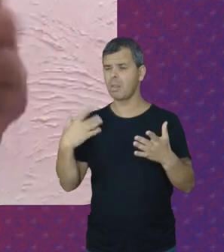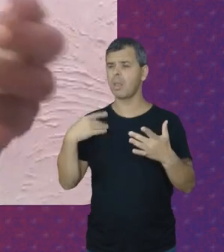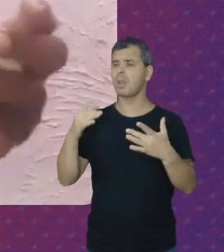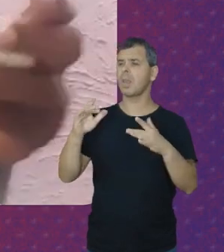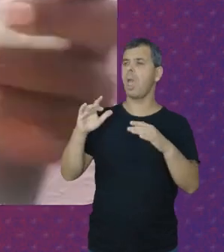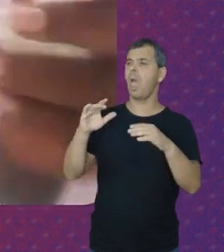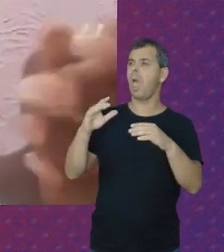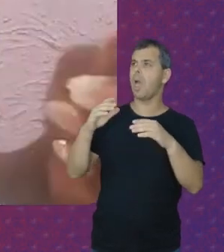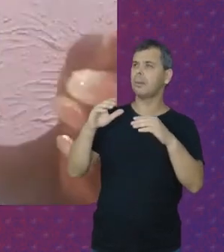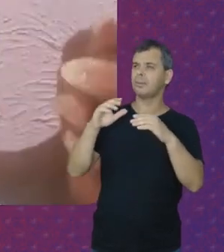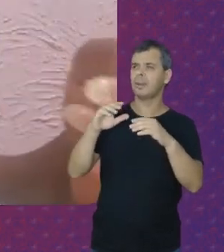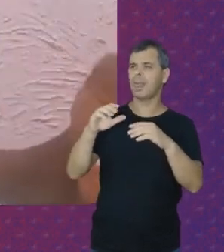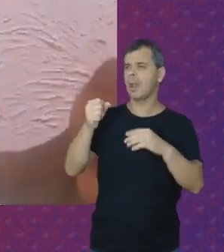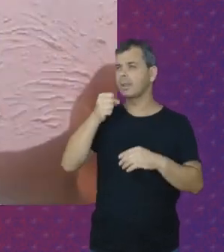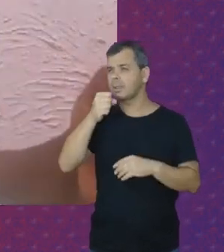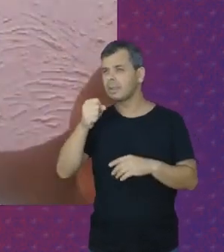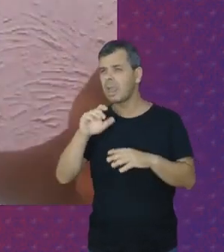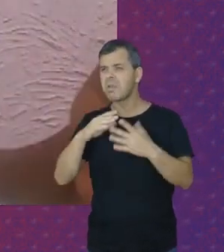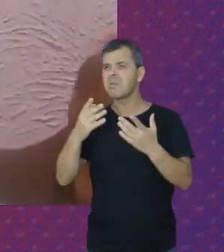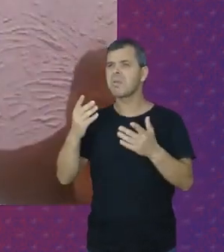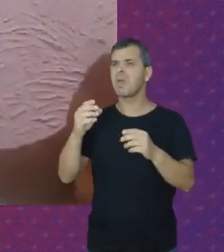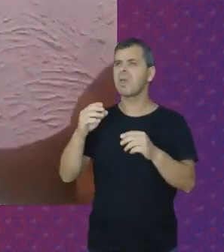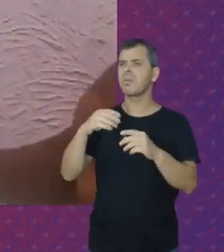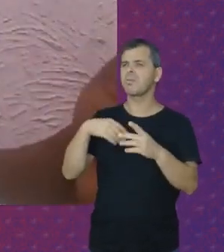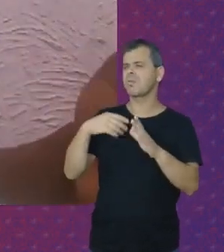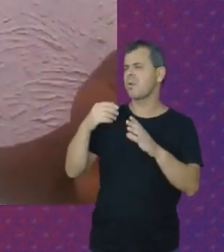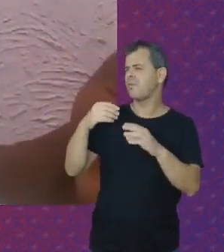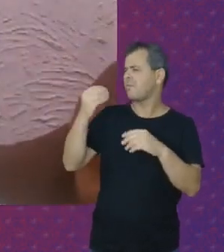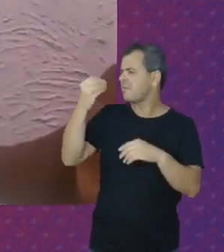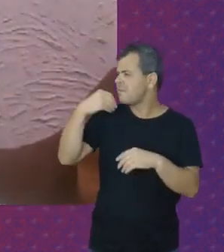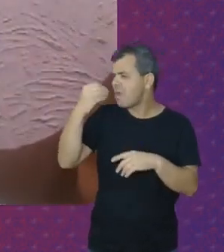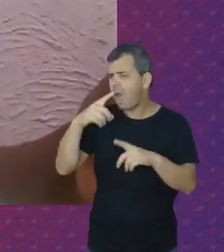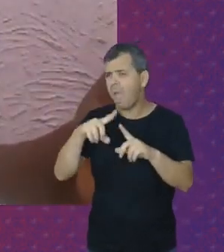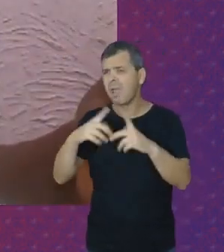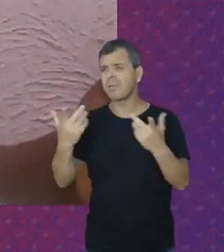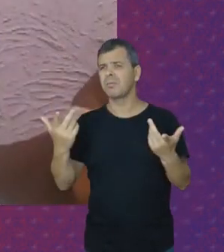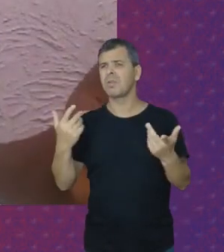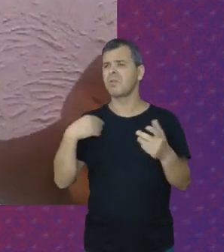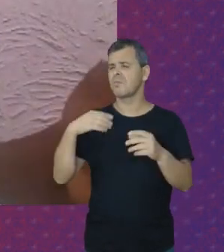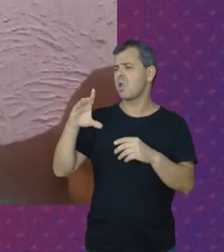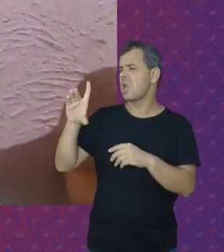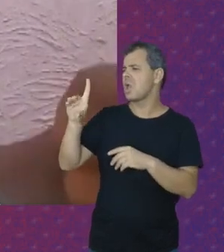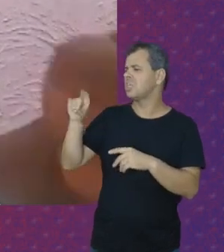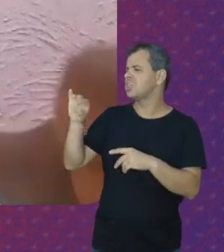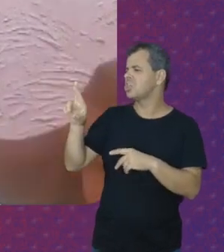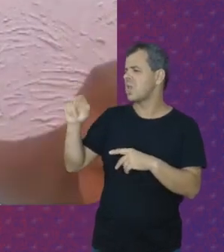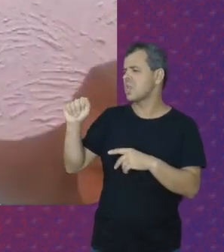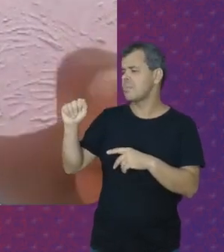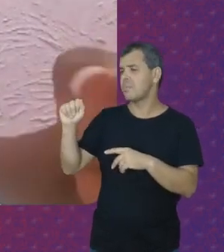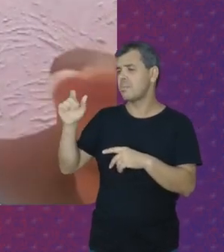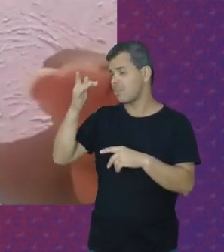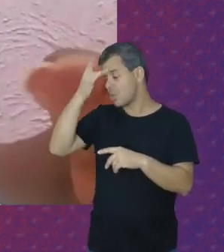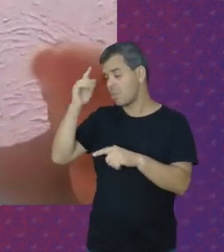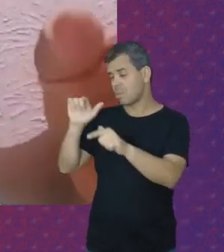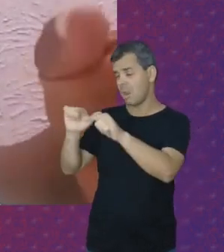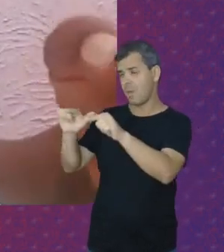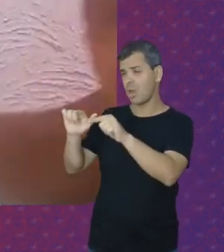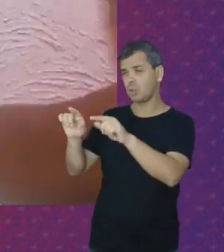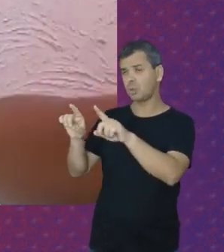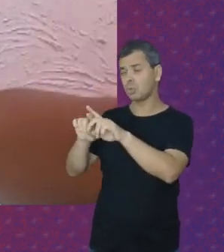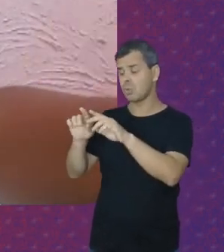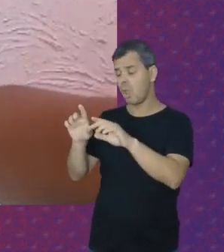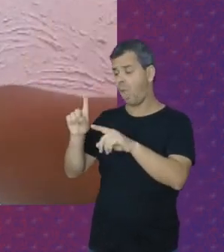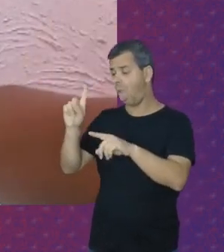Que ficou precária Virou diarista Mas isso tudo É um